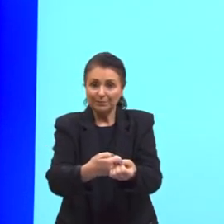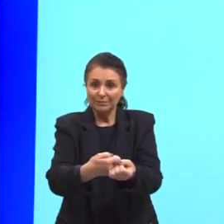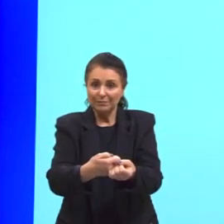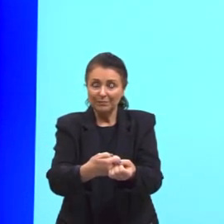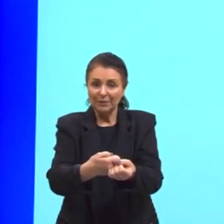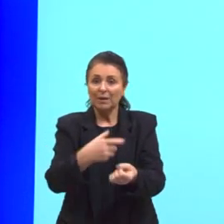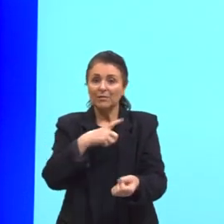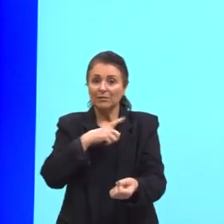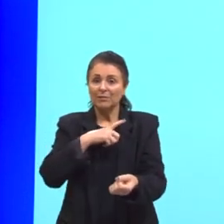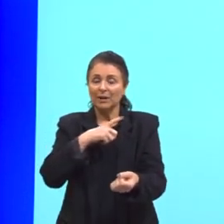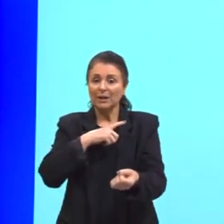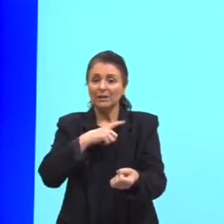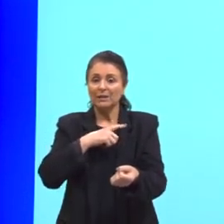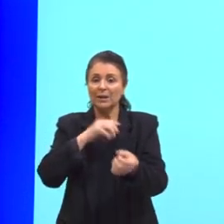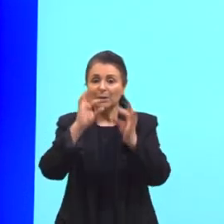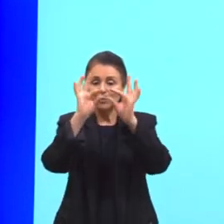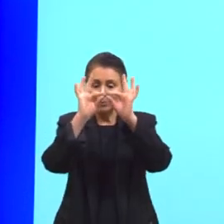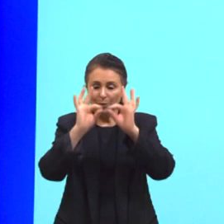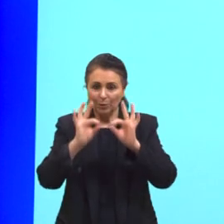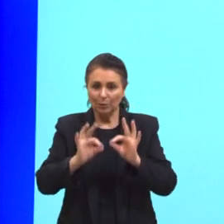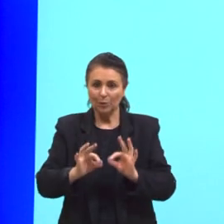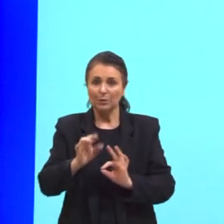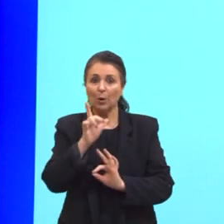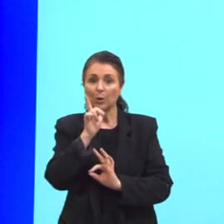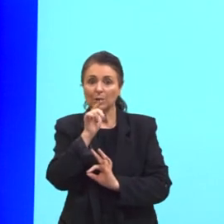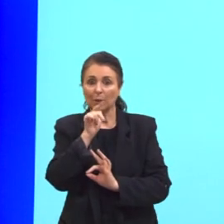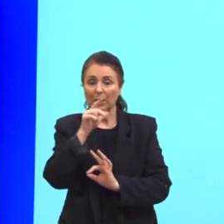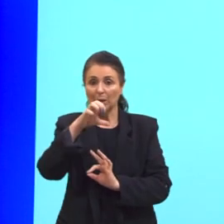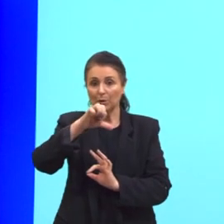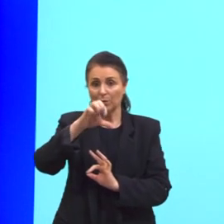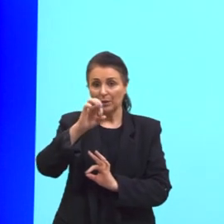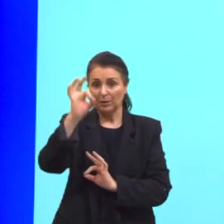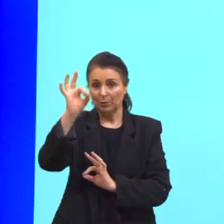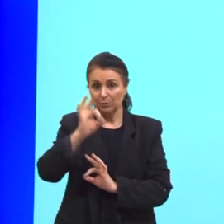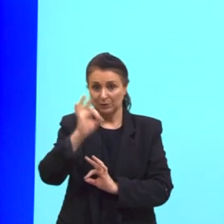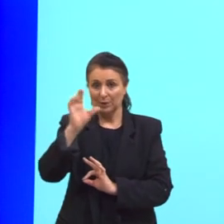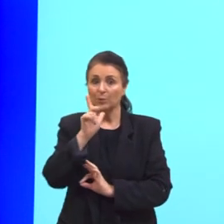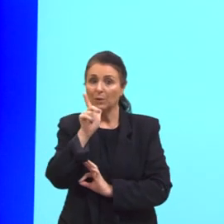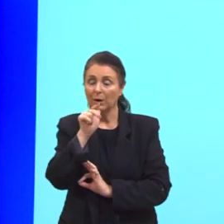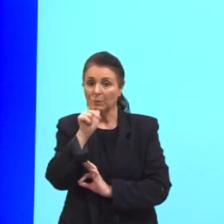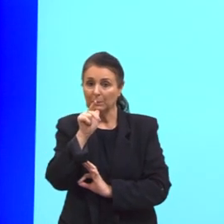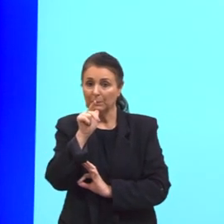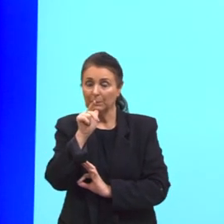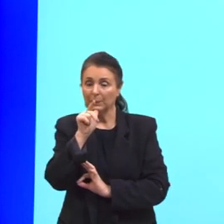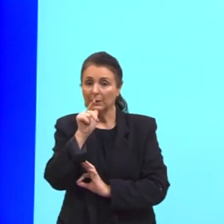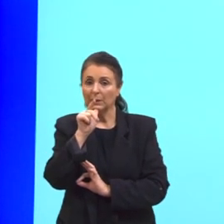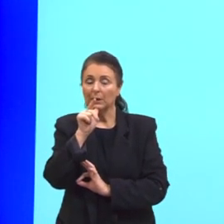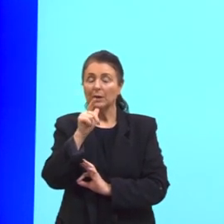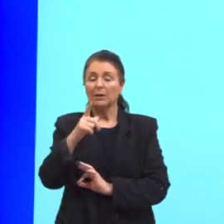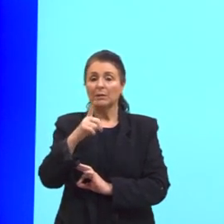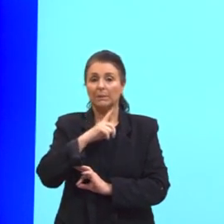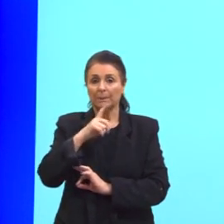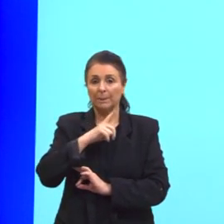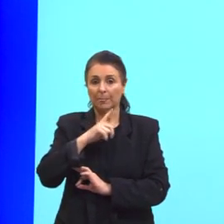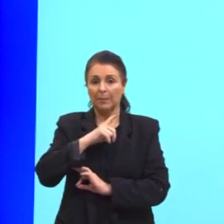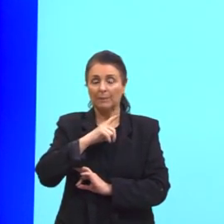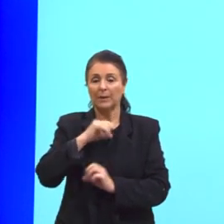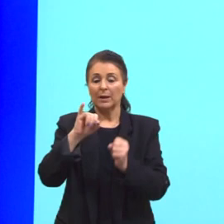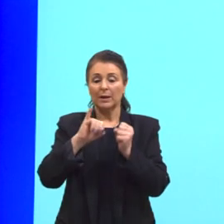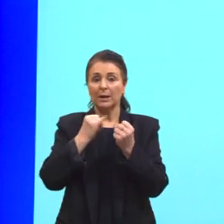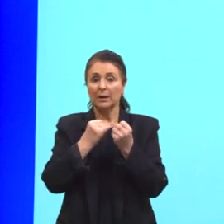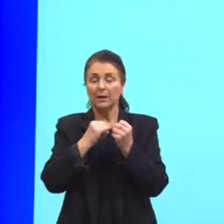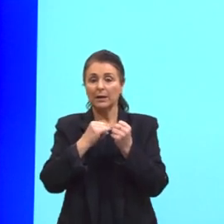ter a composição de água, 90% de água, então. Nós vamos ter íons,